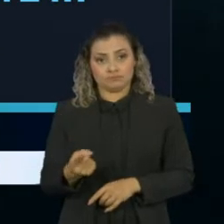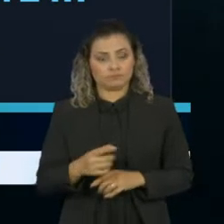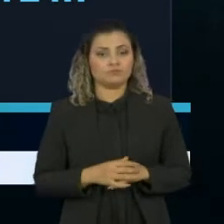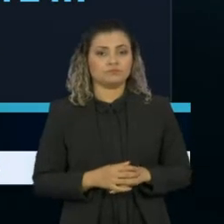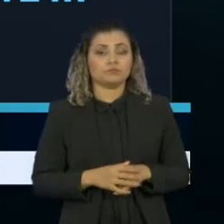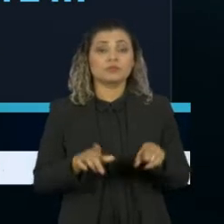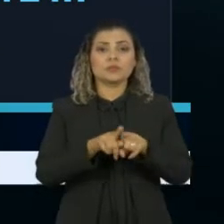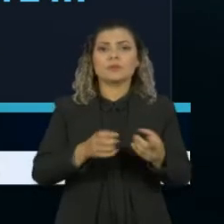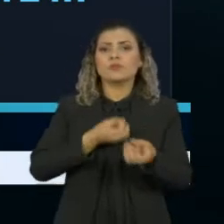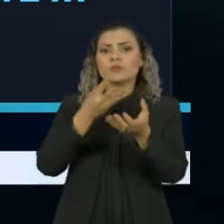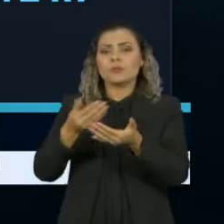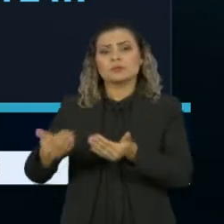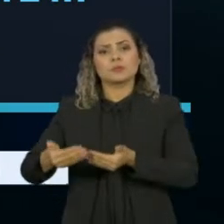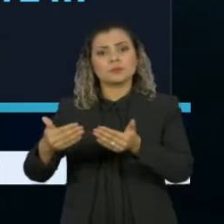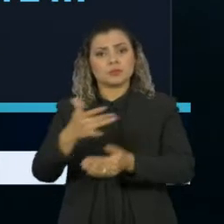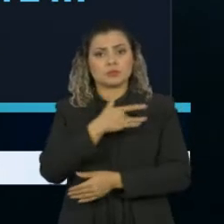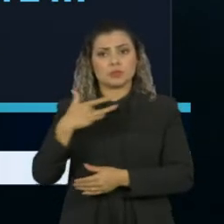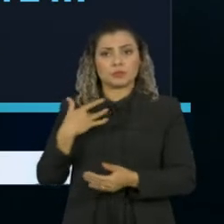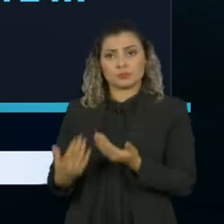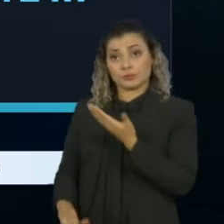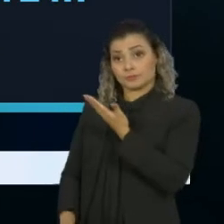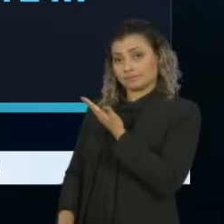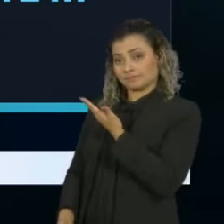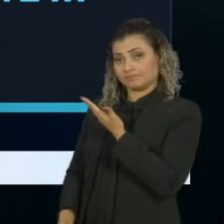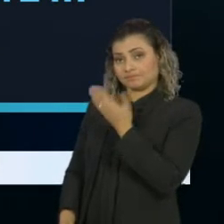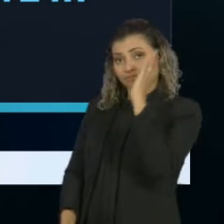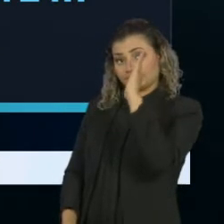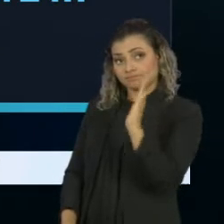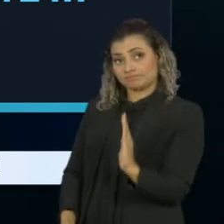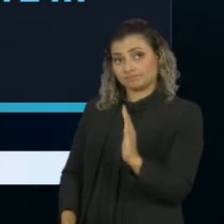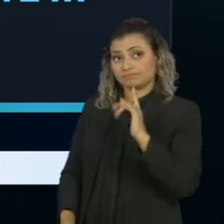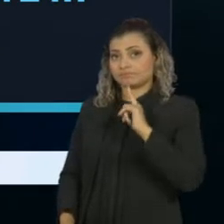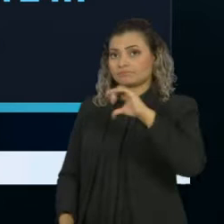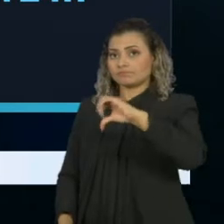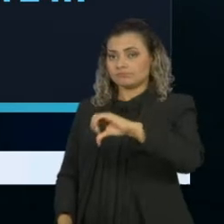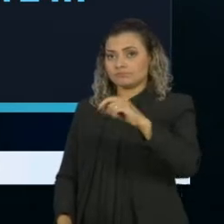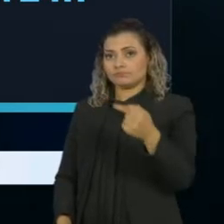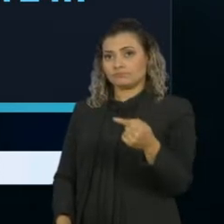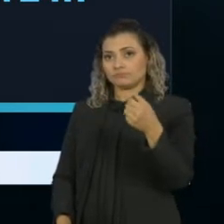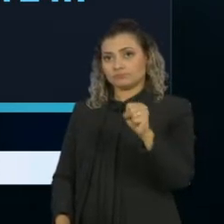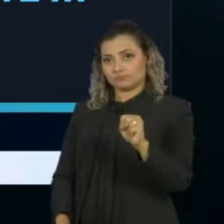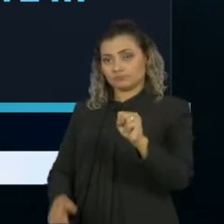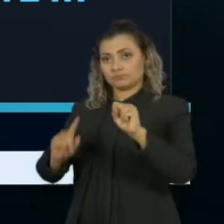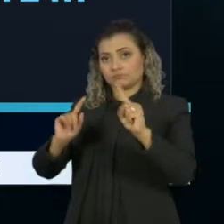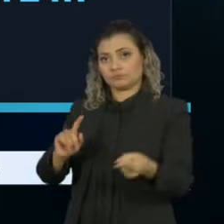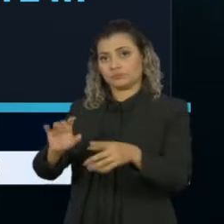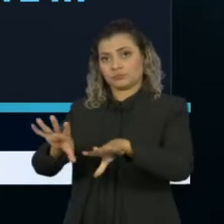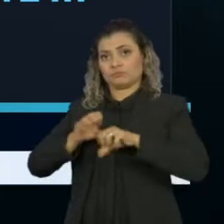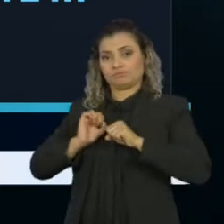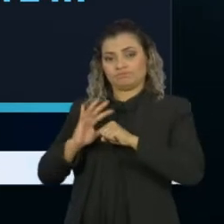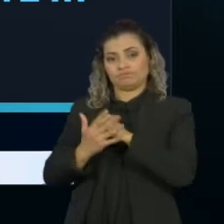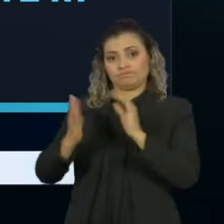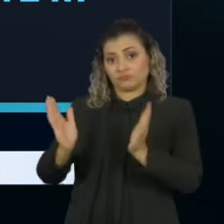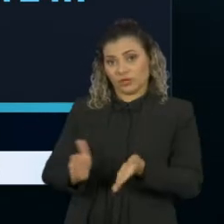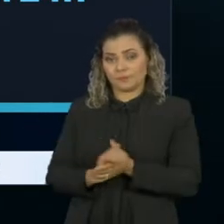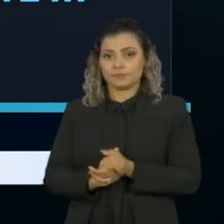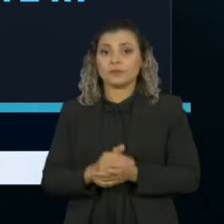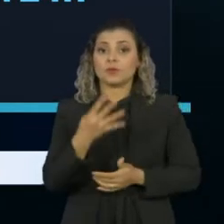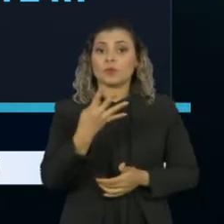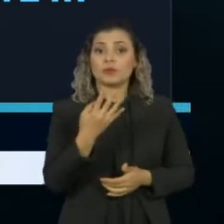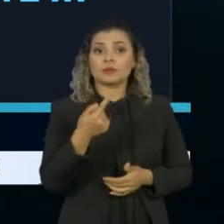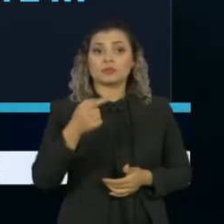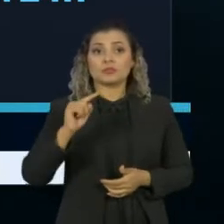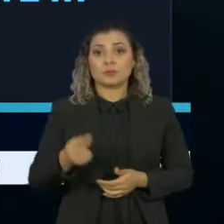Já os dados do Ministério da Saúde indicam que o Brasil tem 978 mil casos confirmados e